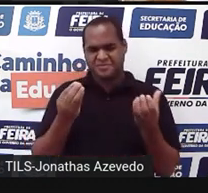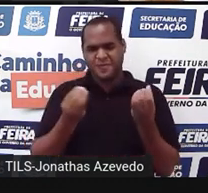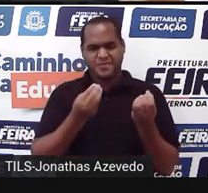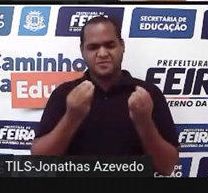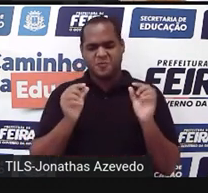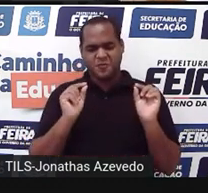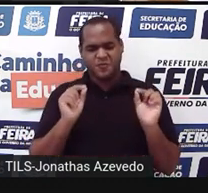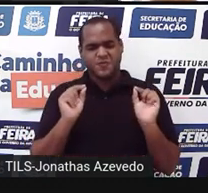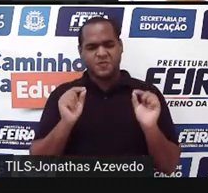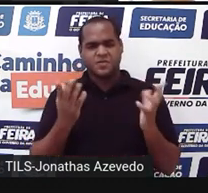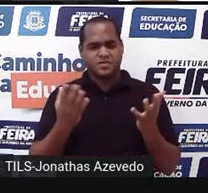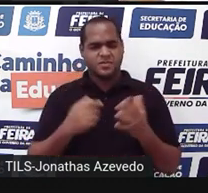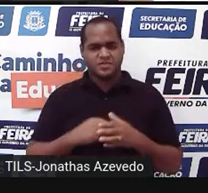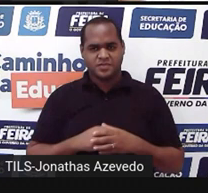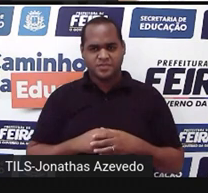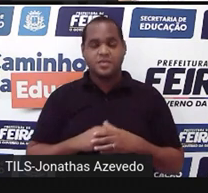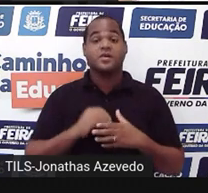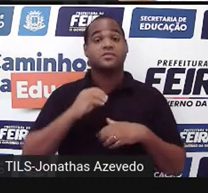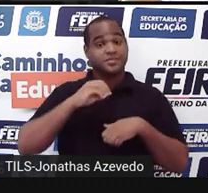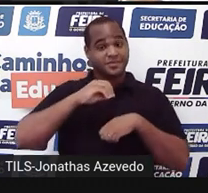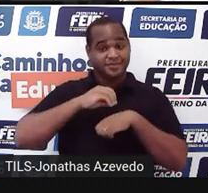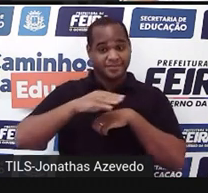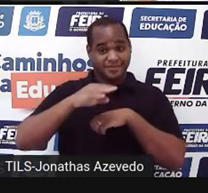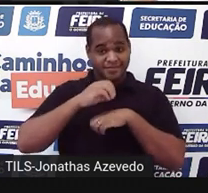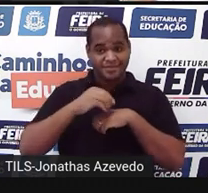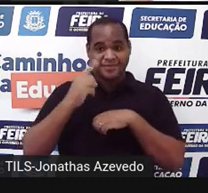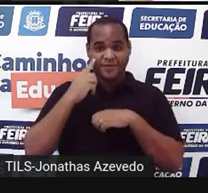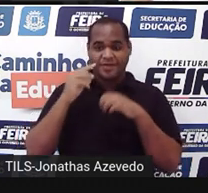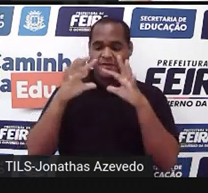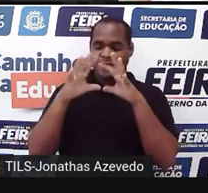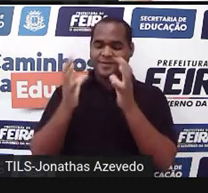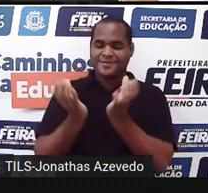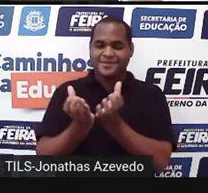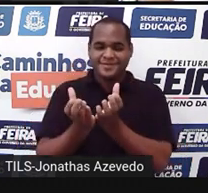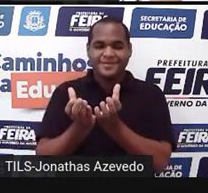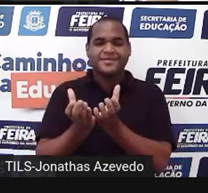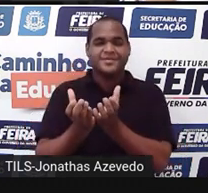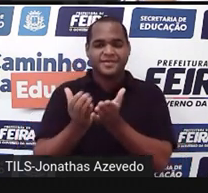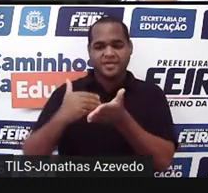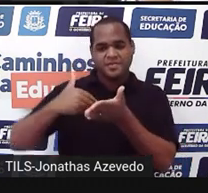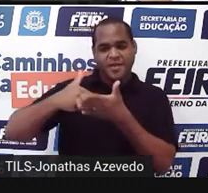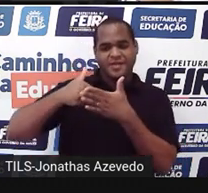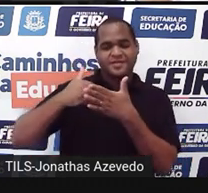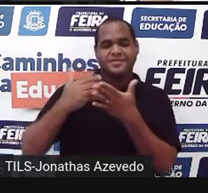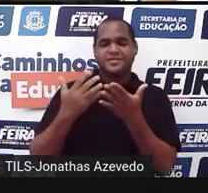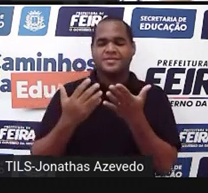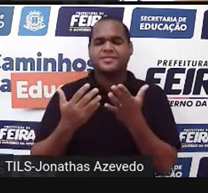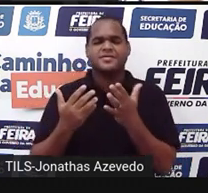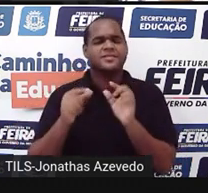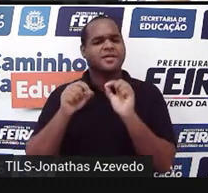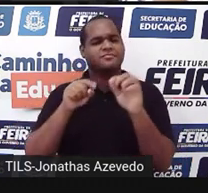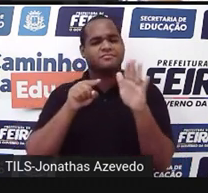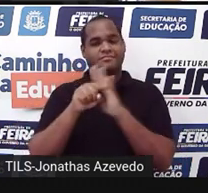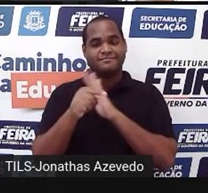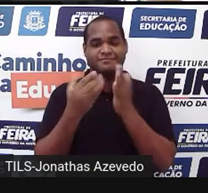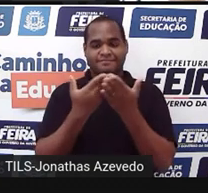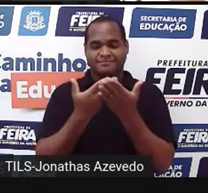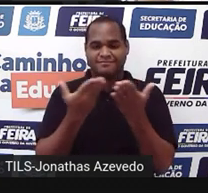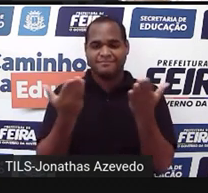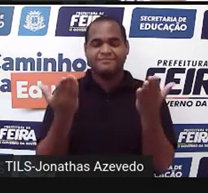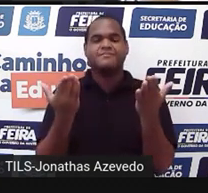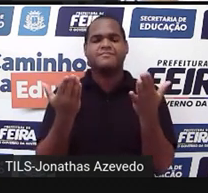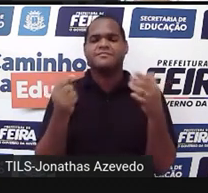quê? Eu trouxe aqui uma bola, mas eu tenho uma pergunta para te fazer